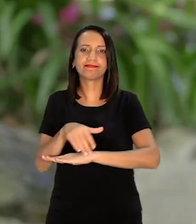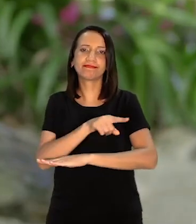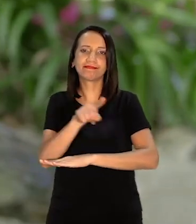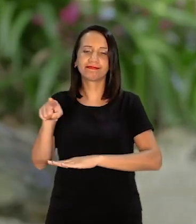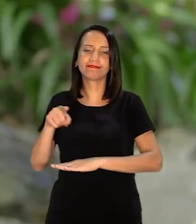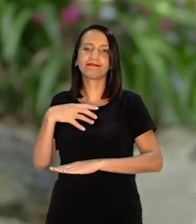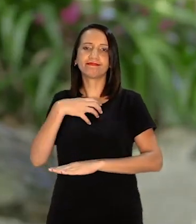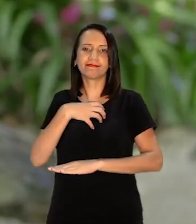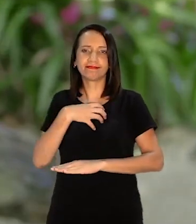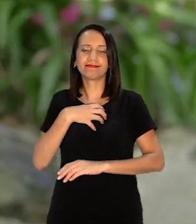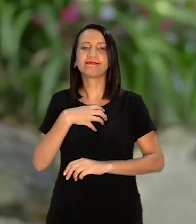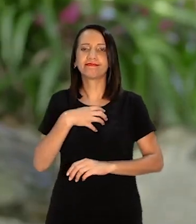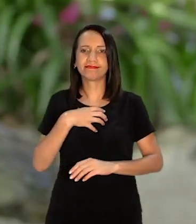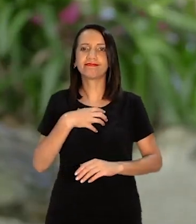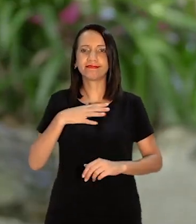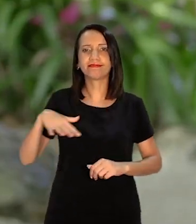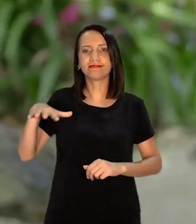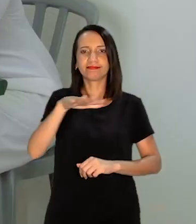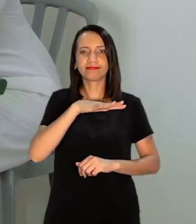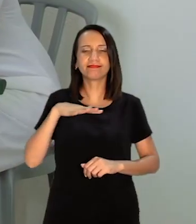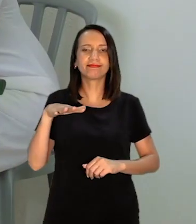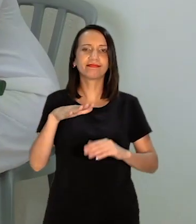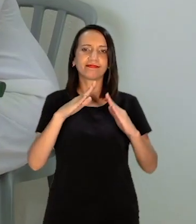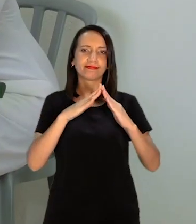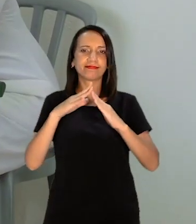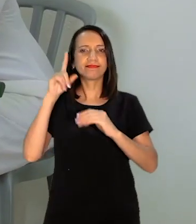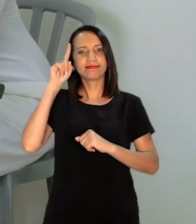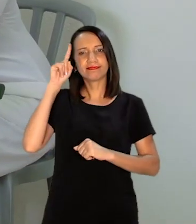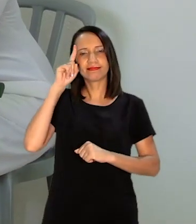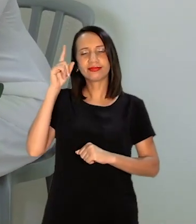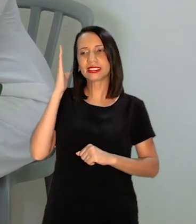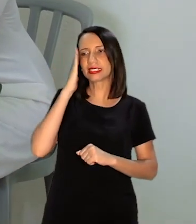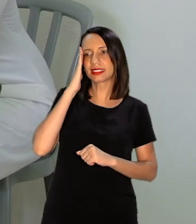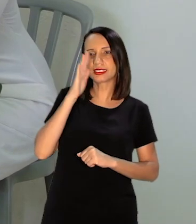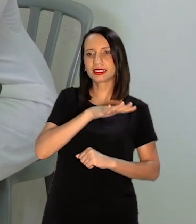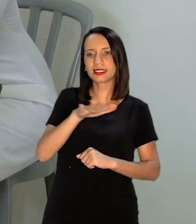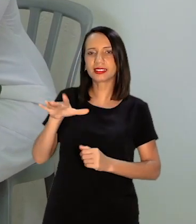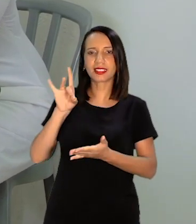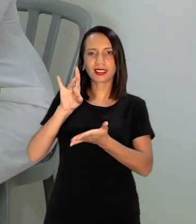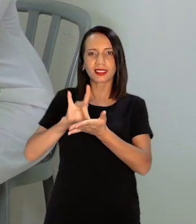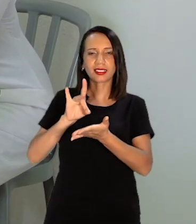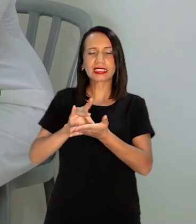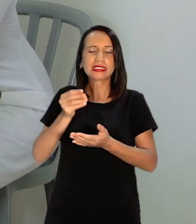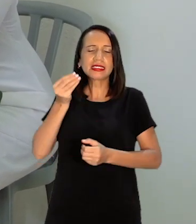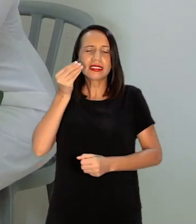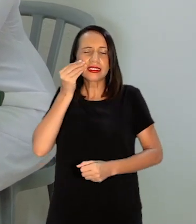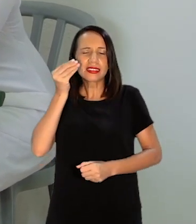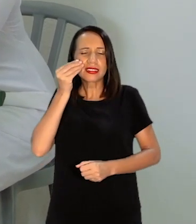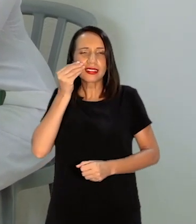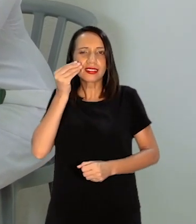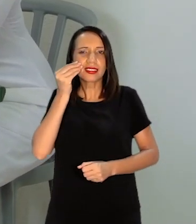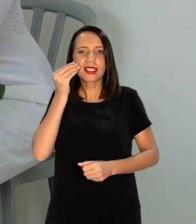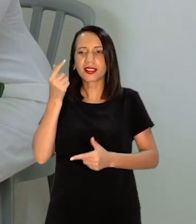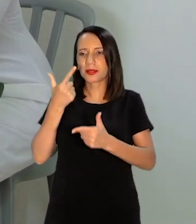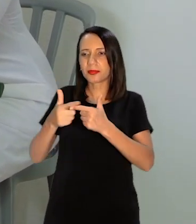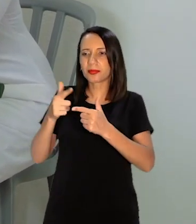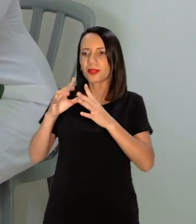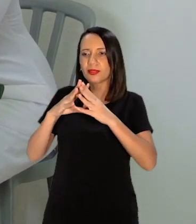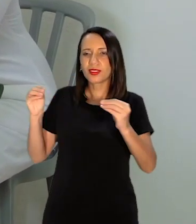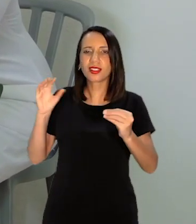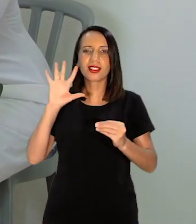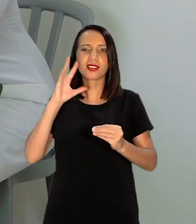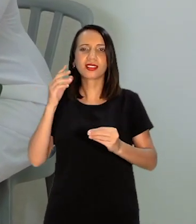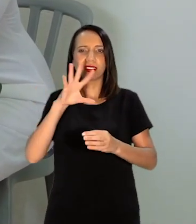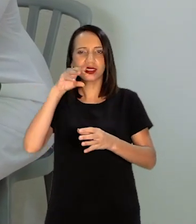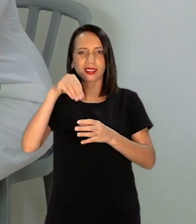faz parte Do cotidiano Aqui dessa região Então entender A realidade Para tentar Procurar soluções Dentro